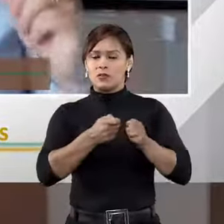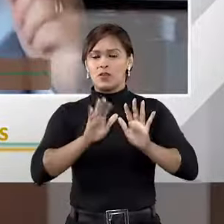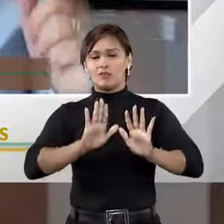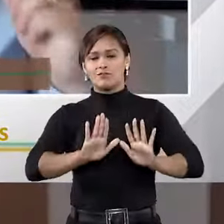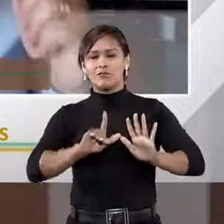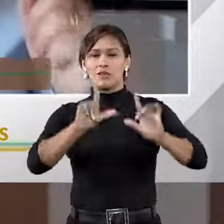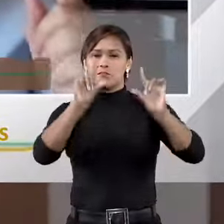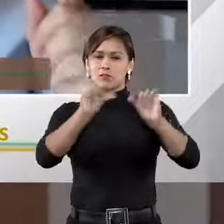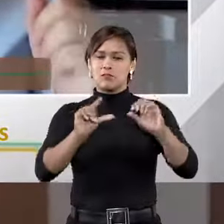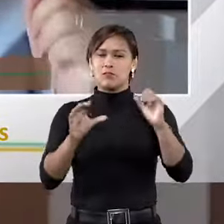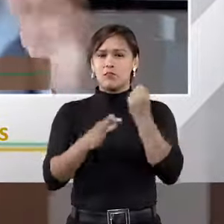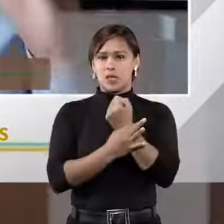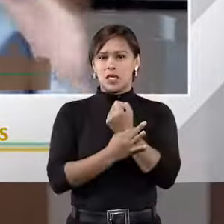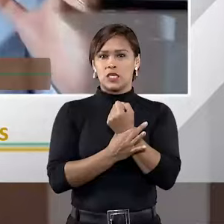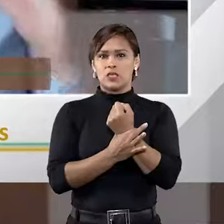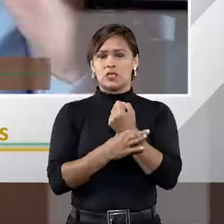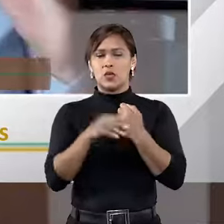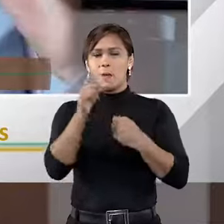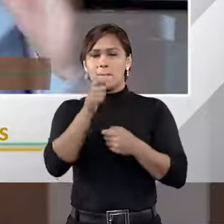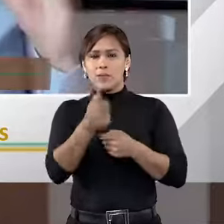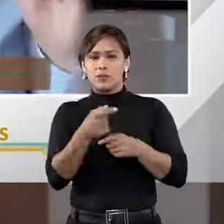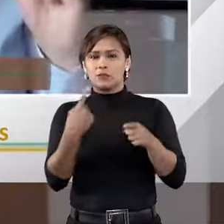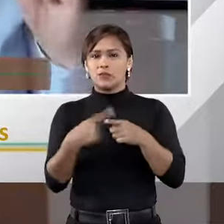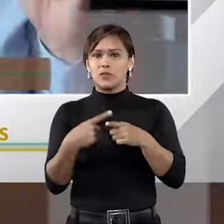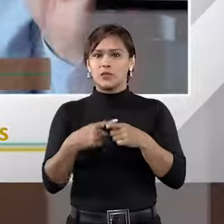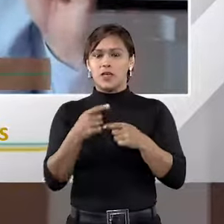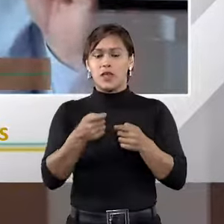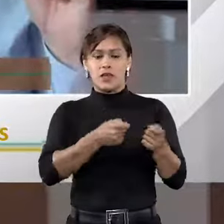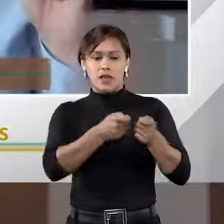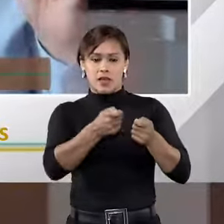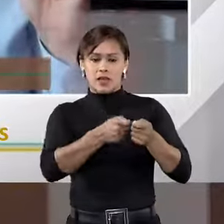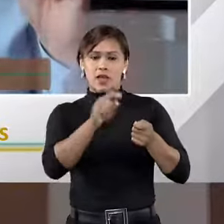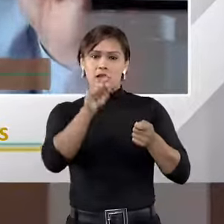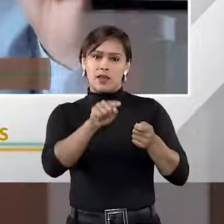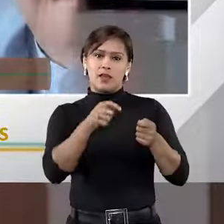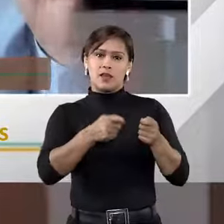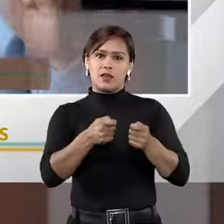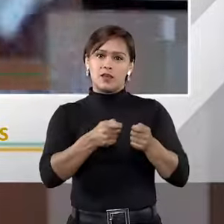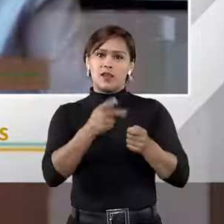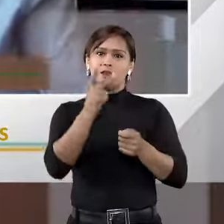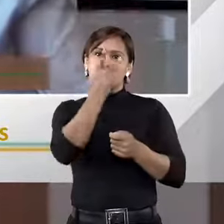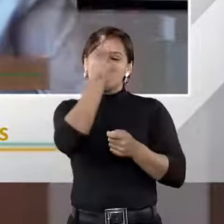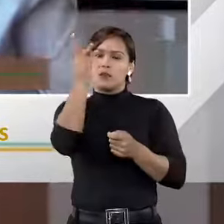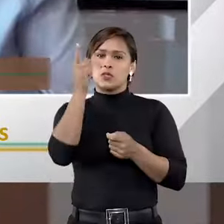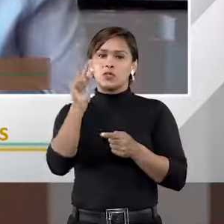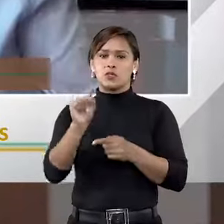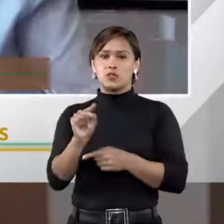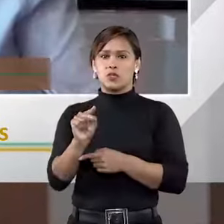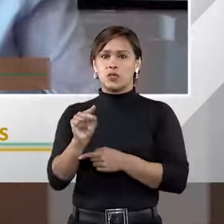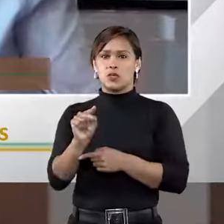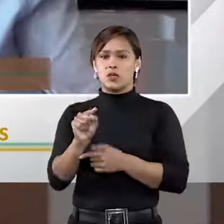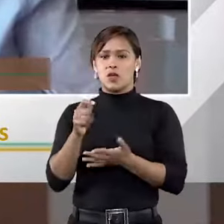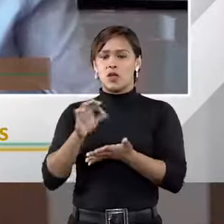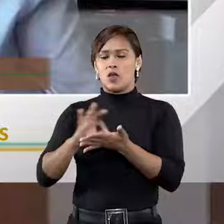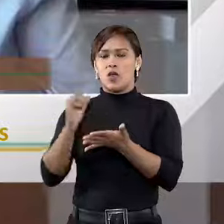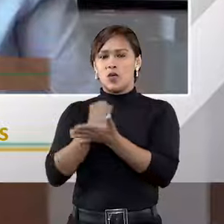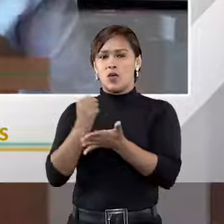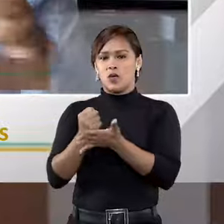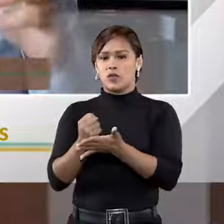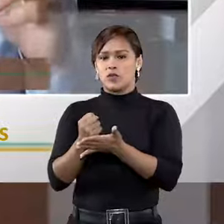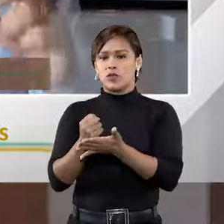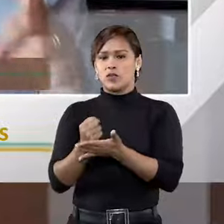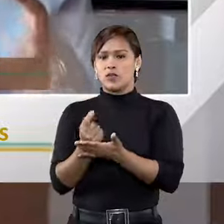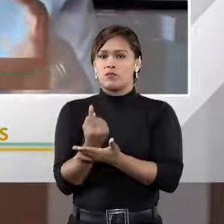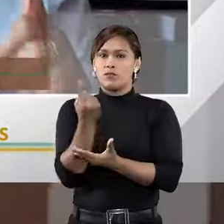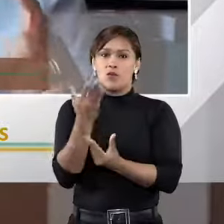menos segura, sob esse ponto de vista, exatamente porque ele é um contratado ad